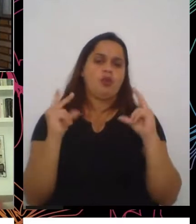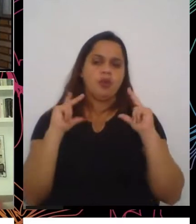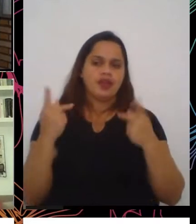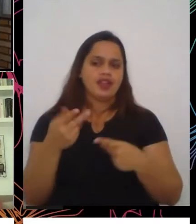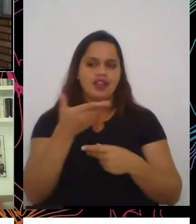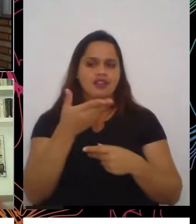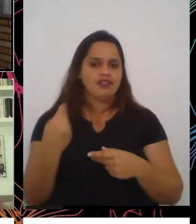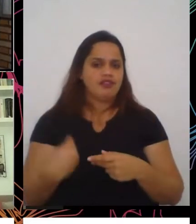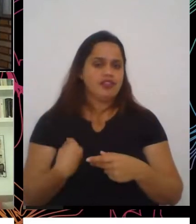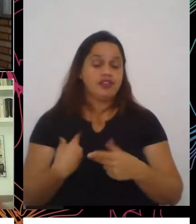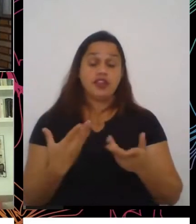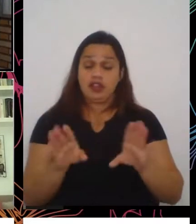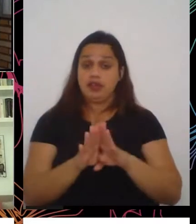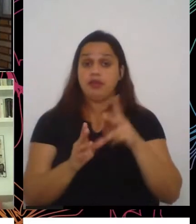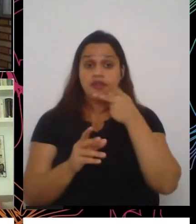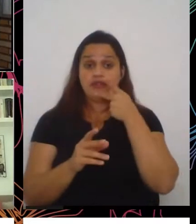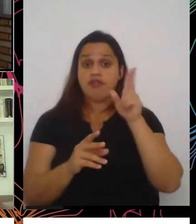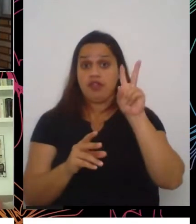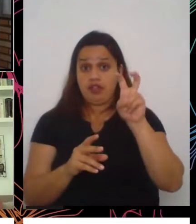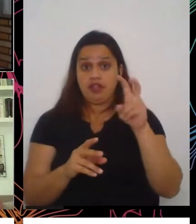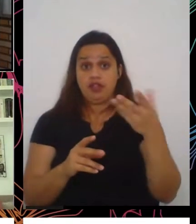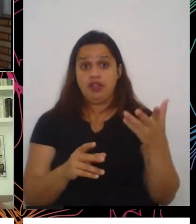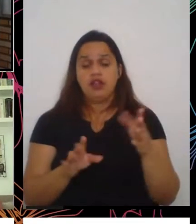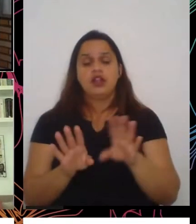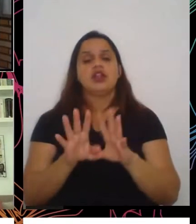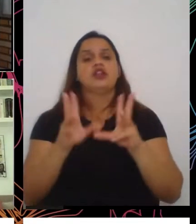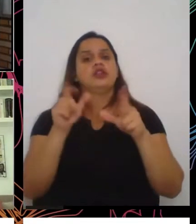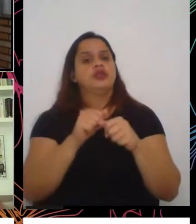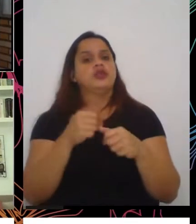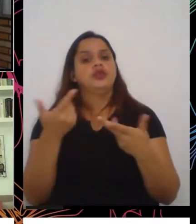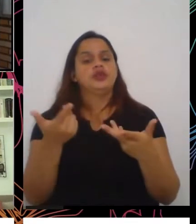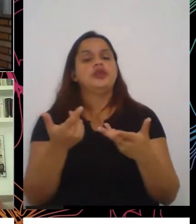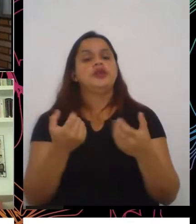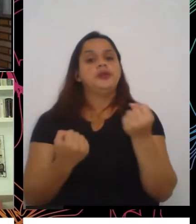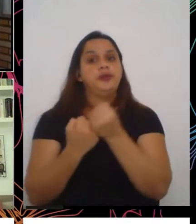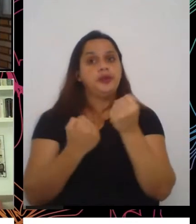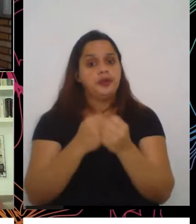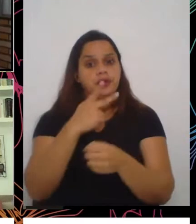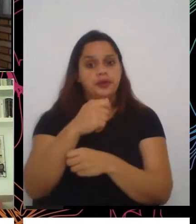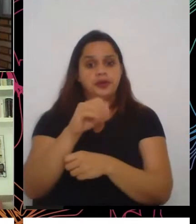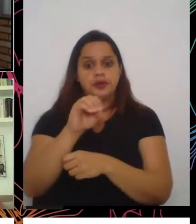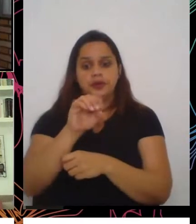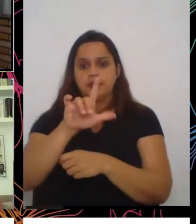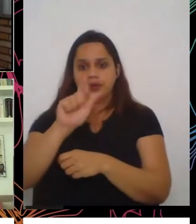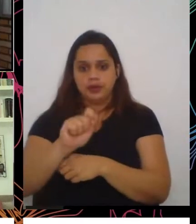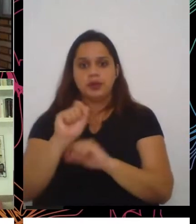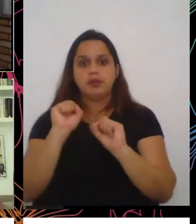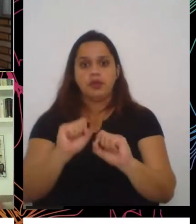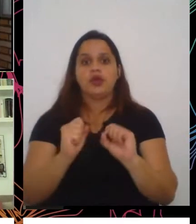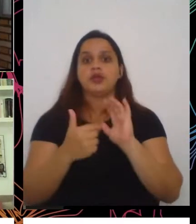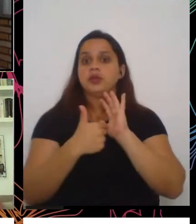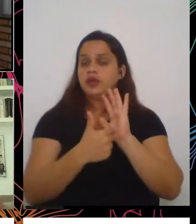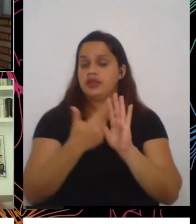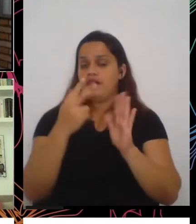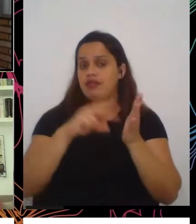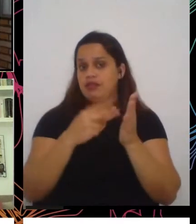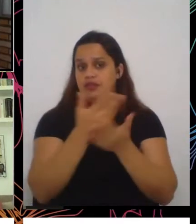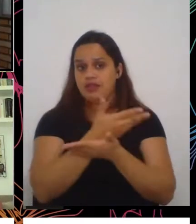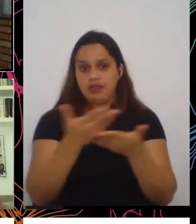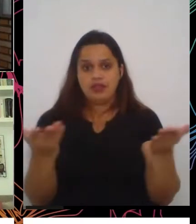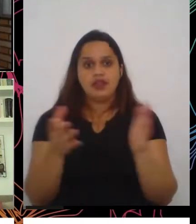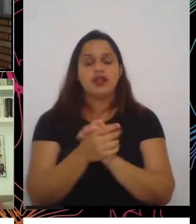antecipou sobre as contribuições aqui que a Paola pode nos trazer nesse sentido, um auxílio